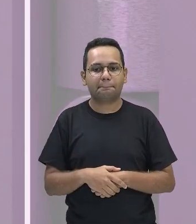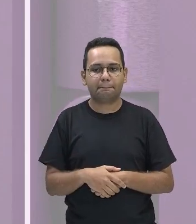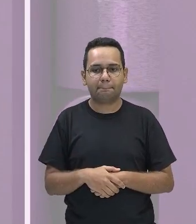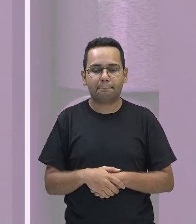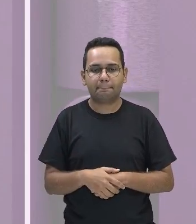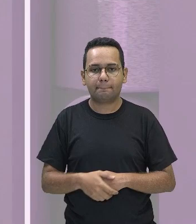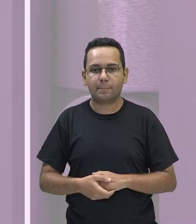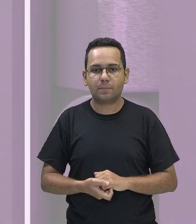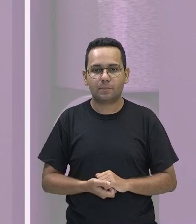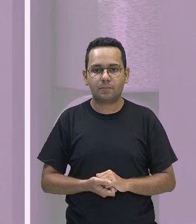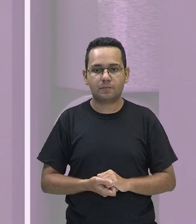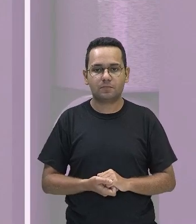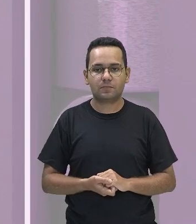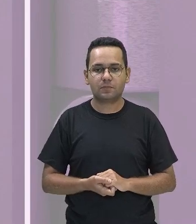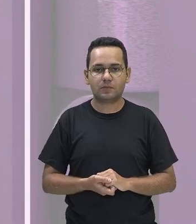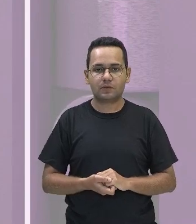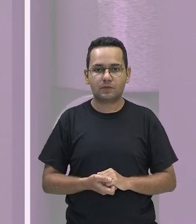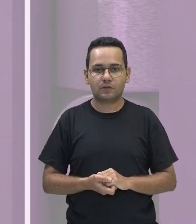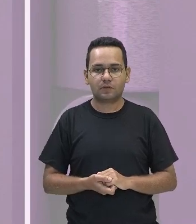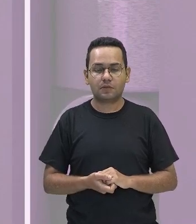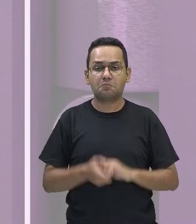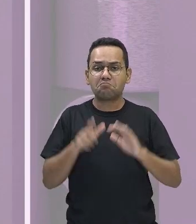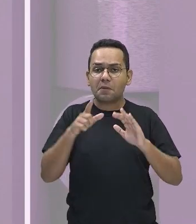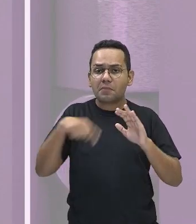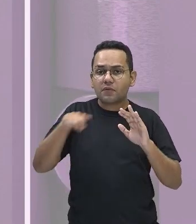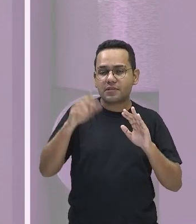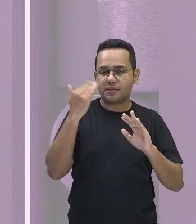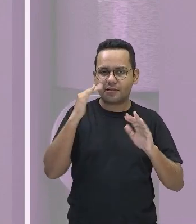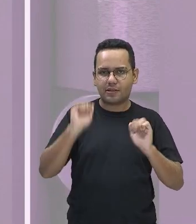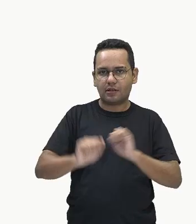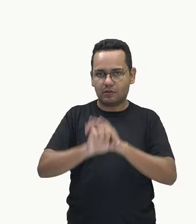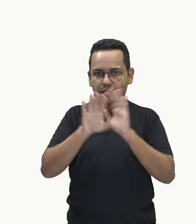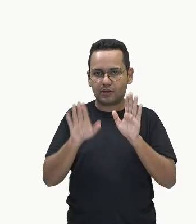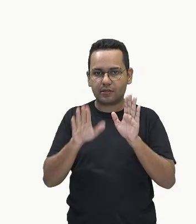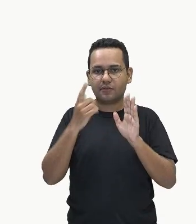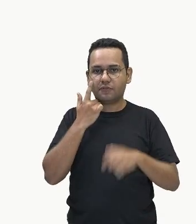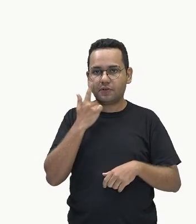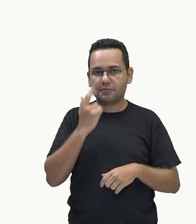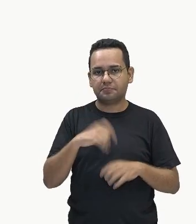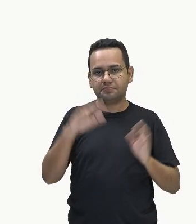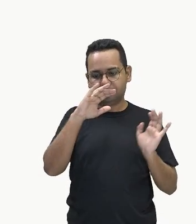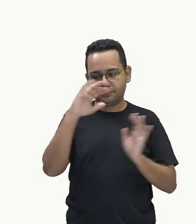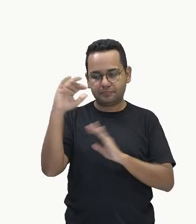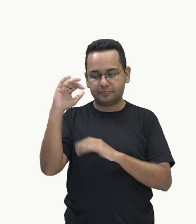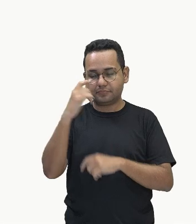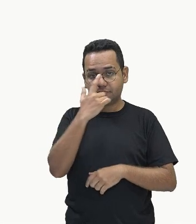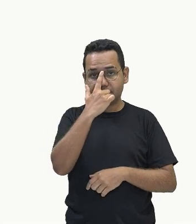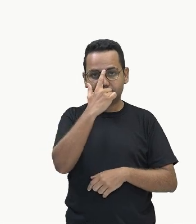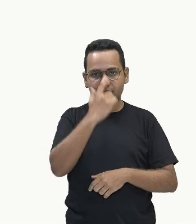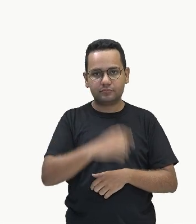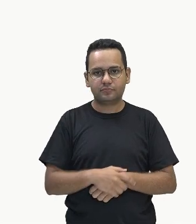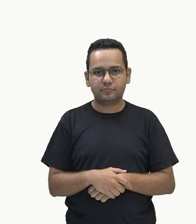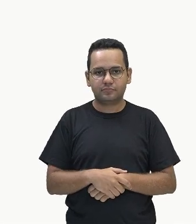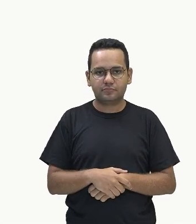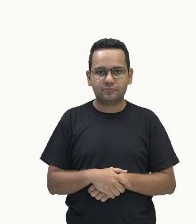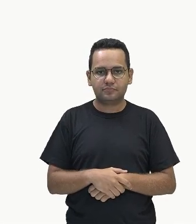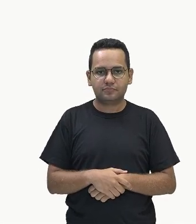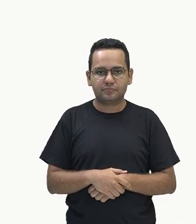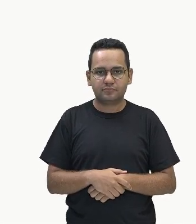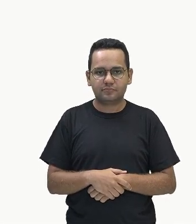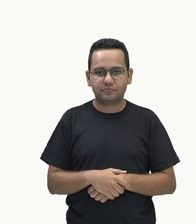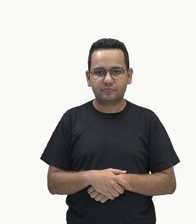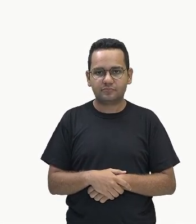ali muito melhor como é que a gente faz essas aplicações, acompanha comigo. Vamos analisar algumas situações.